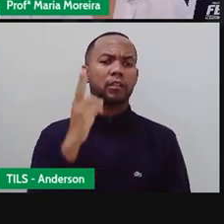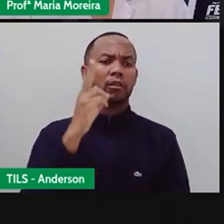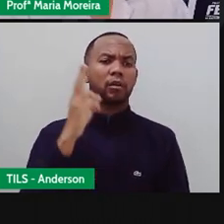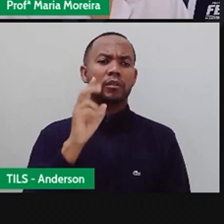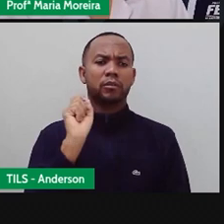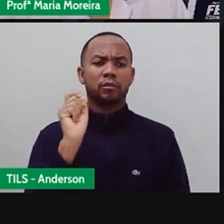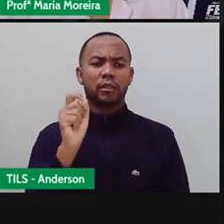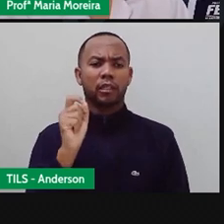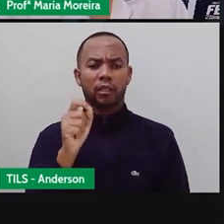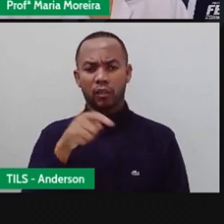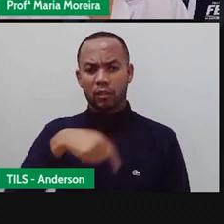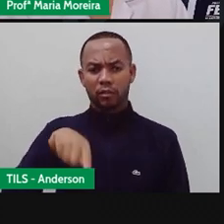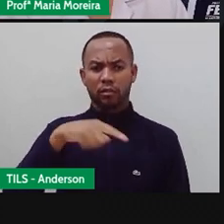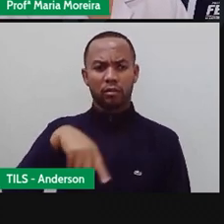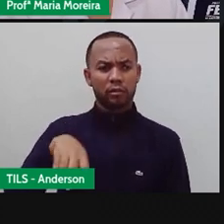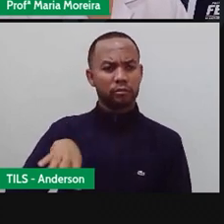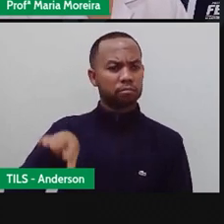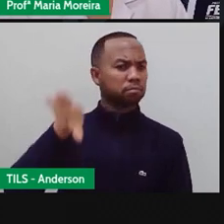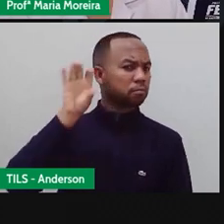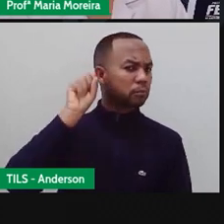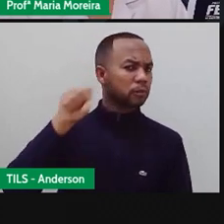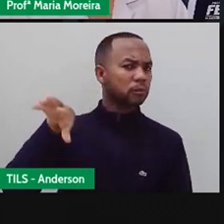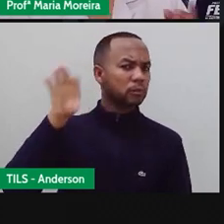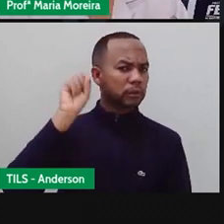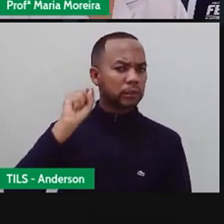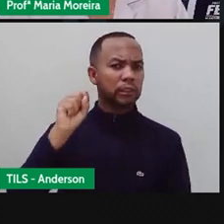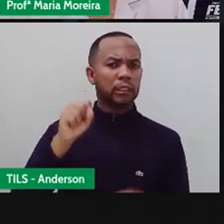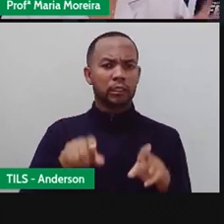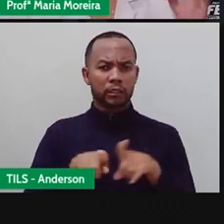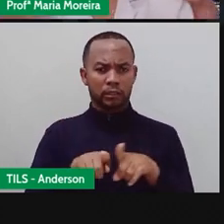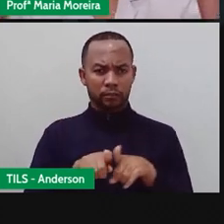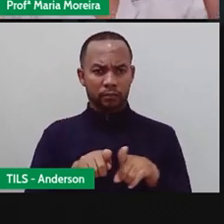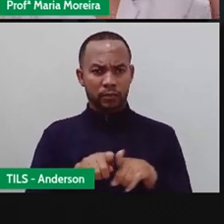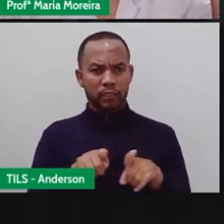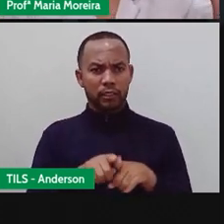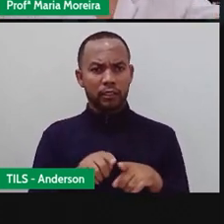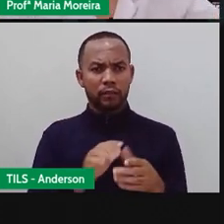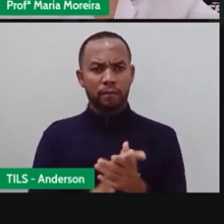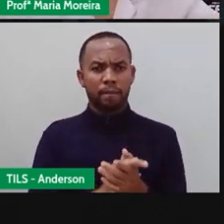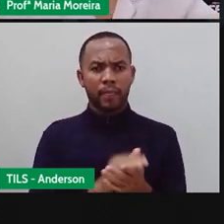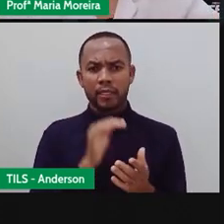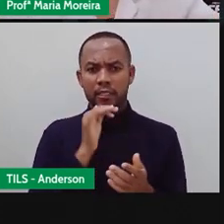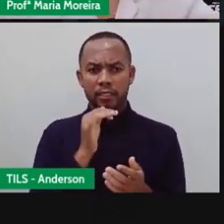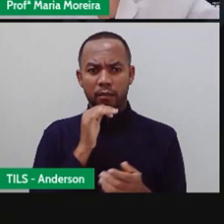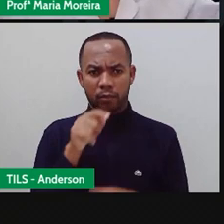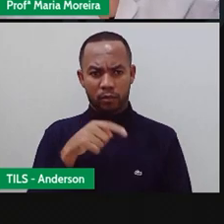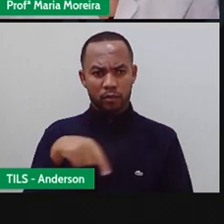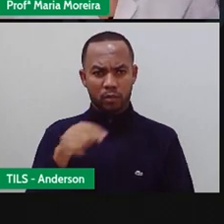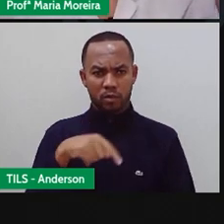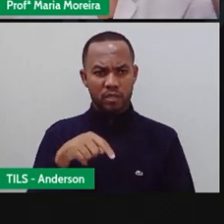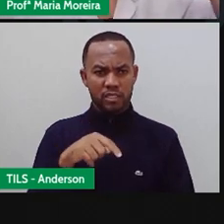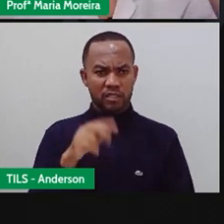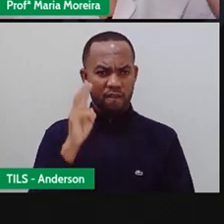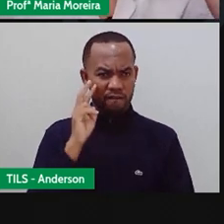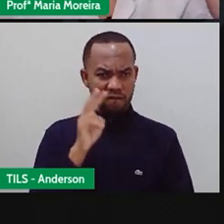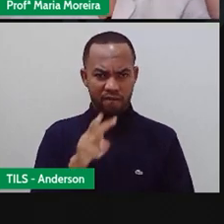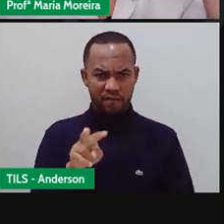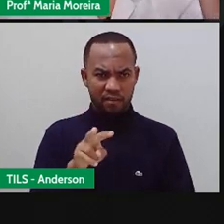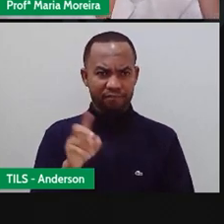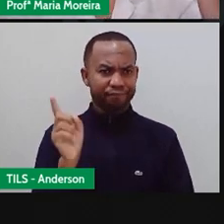captarmos as ondas sonoras, né? Essas ondas sonoras a gente não vê, a gente apenas o que